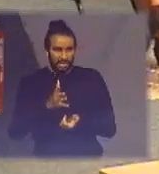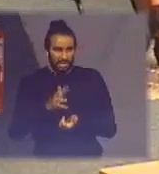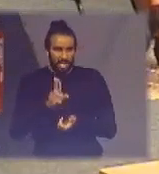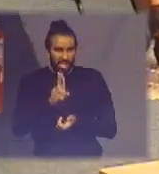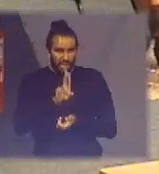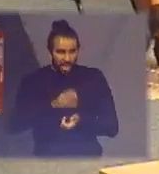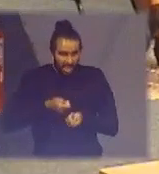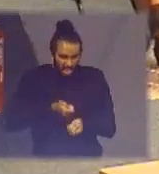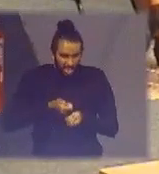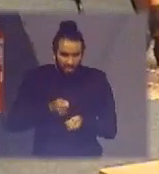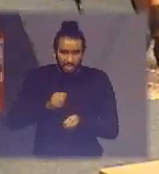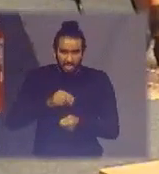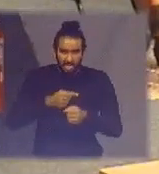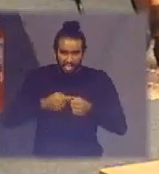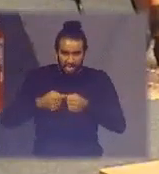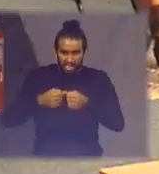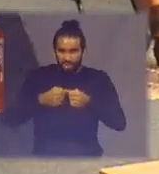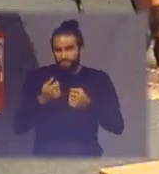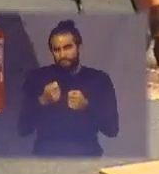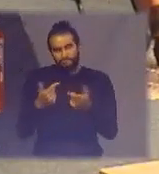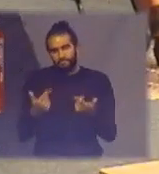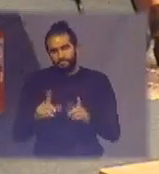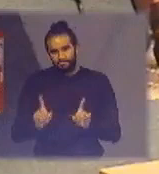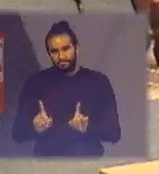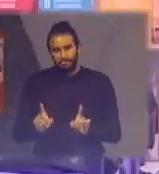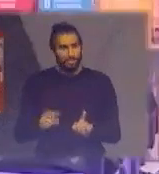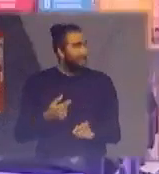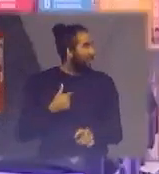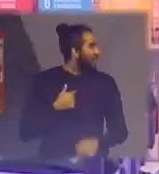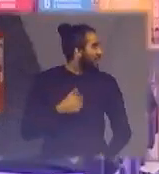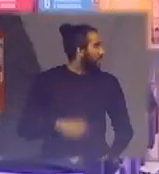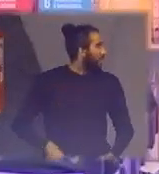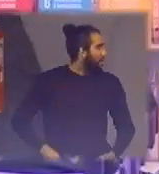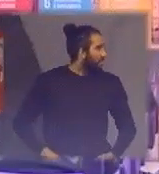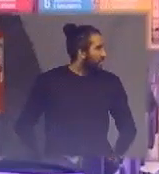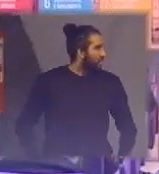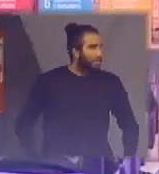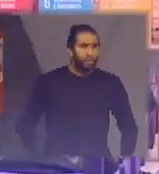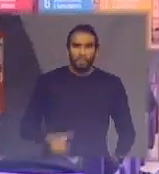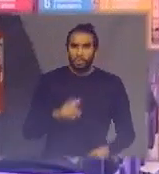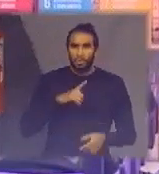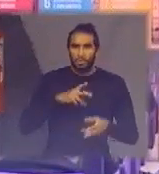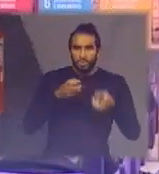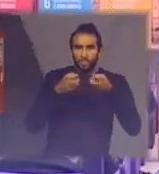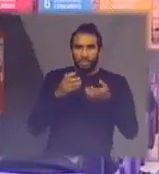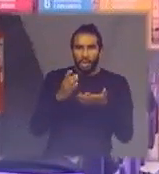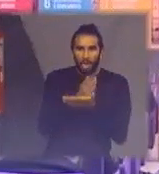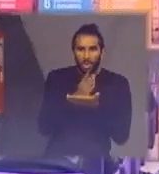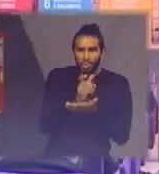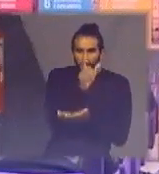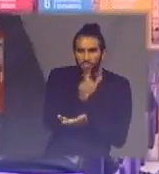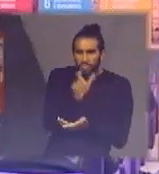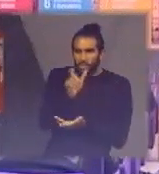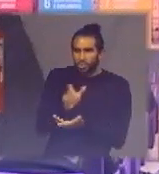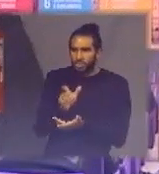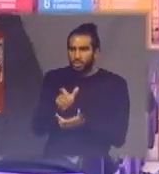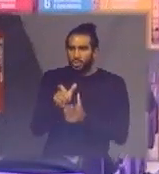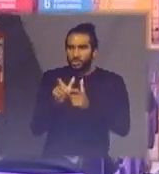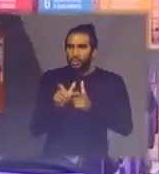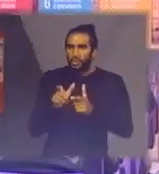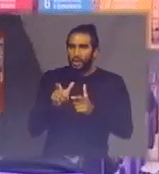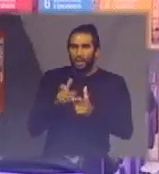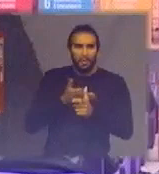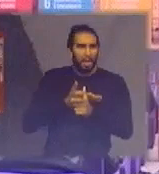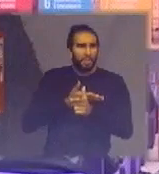essa pergunta é no manual que a gente fez eu estou vendo aqui o pessoal o Arirton ali de Pernambuco a Sinara e